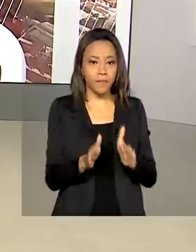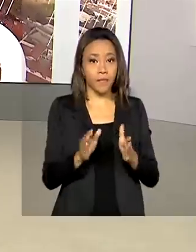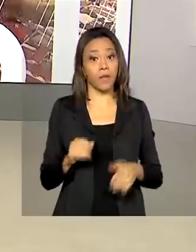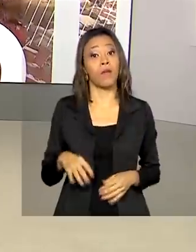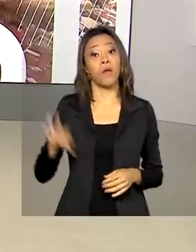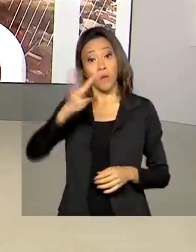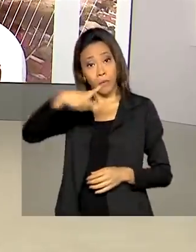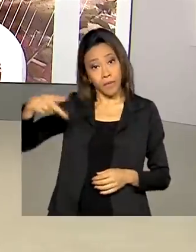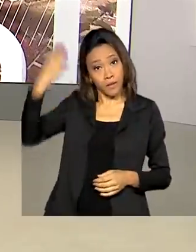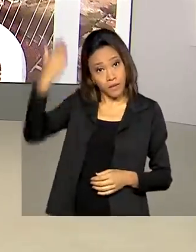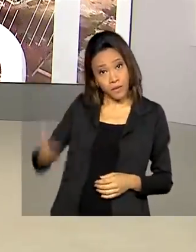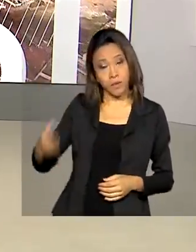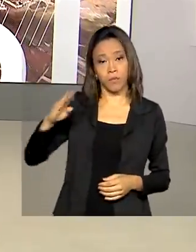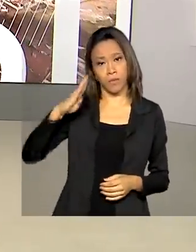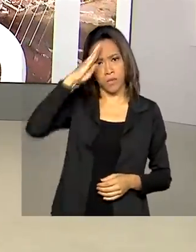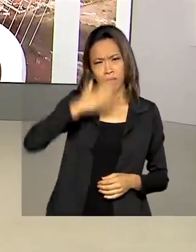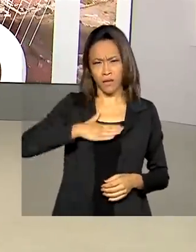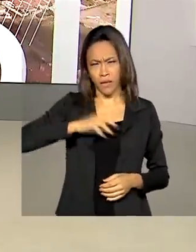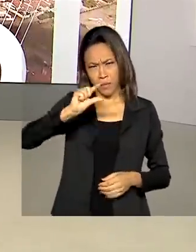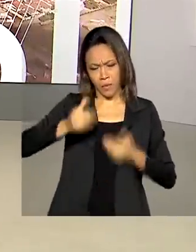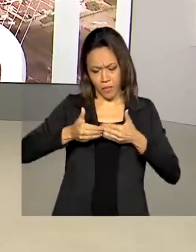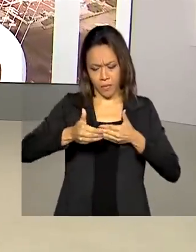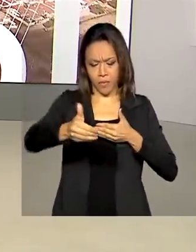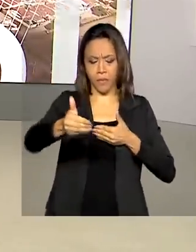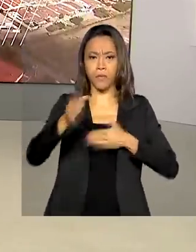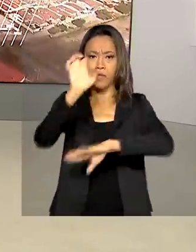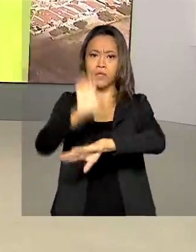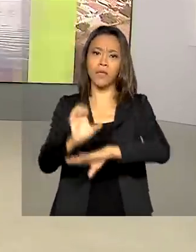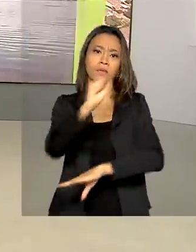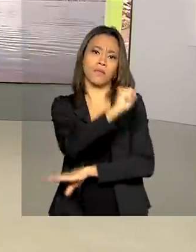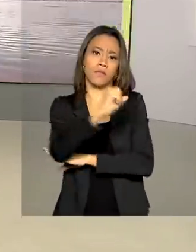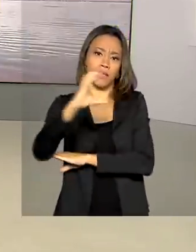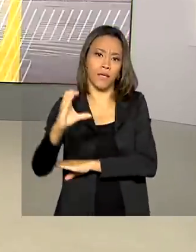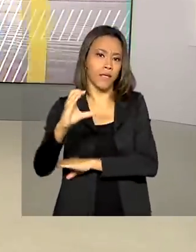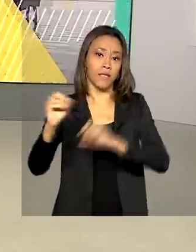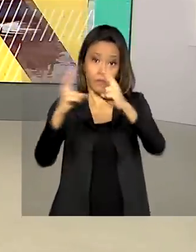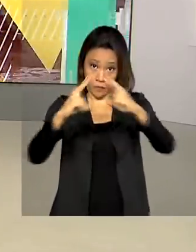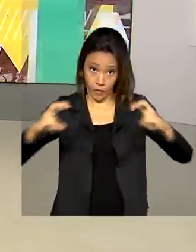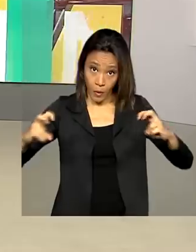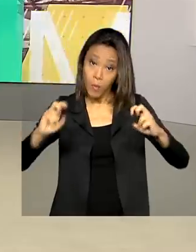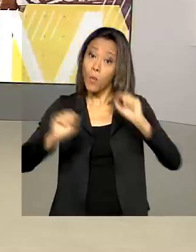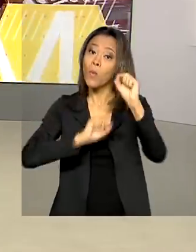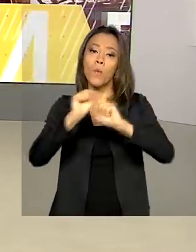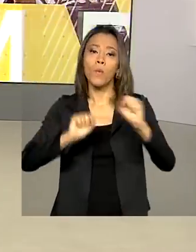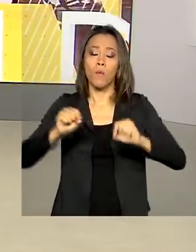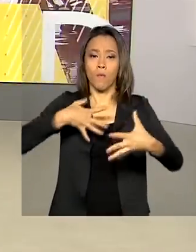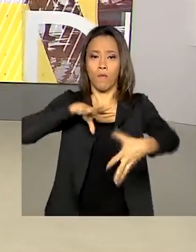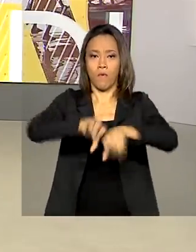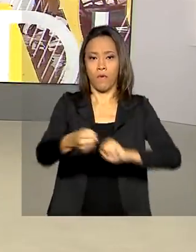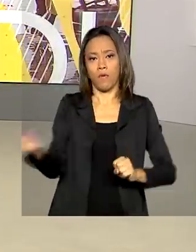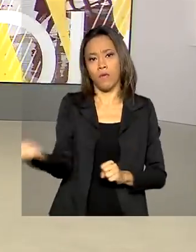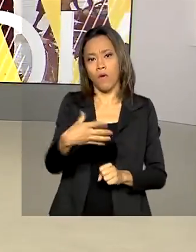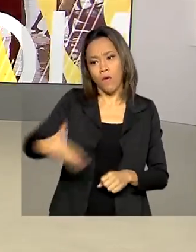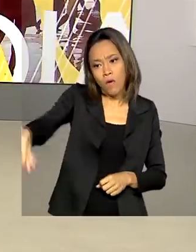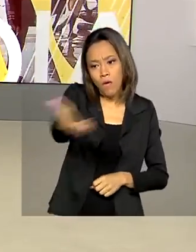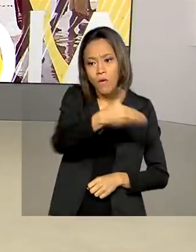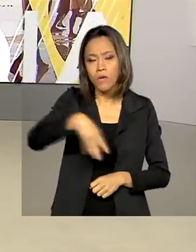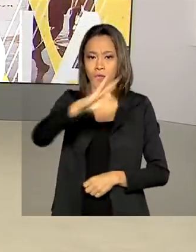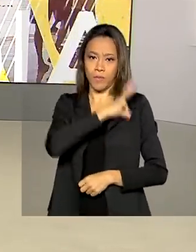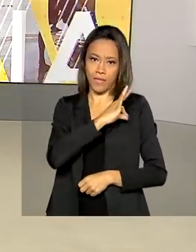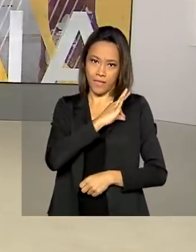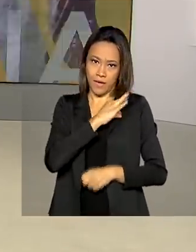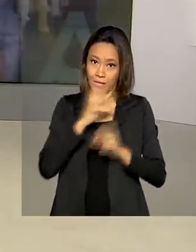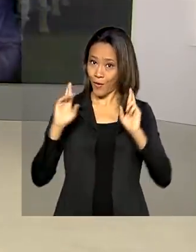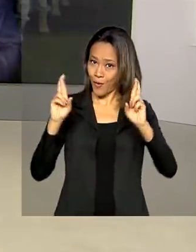Bolsonaro participa daqui a pouco em Florianópolis, Santa Catarina, da formatura de novos policiais rodoviários federais. O repórter